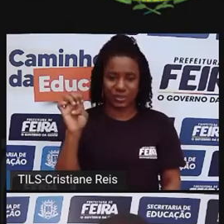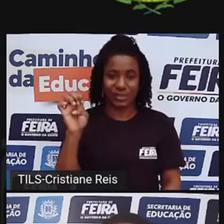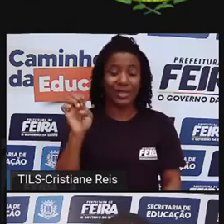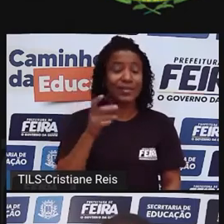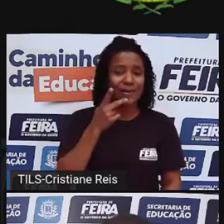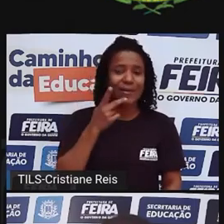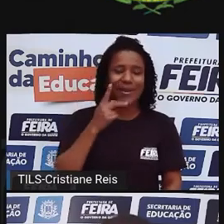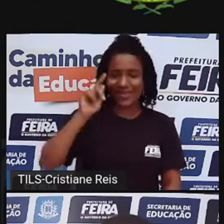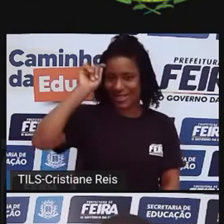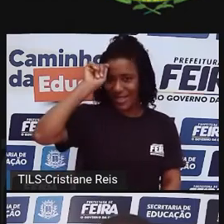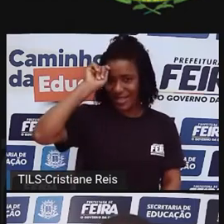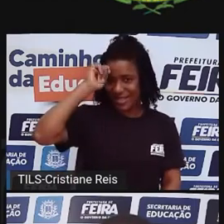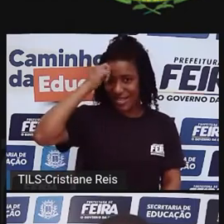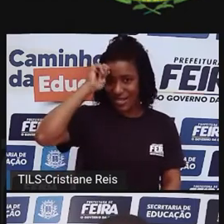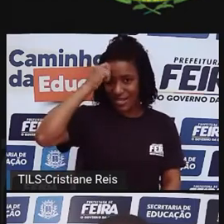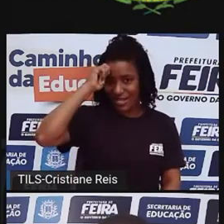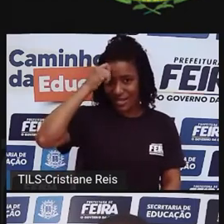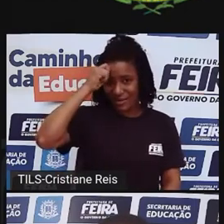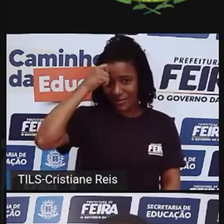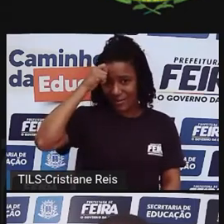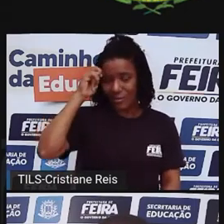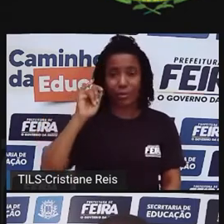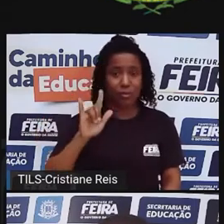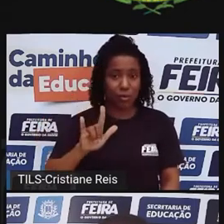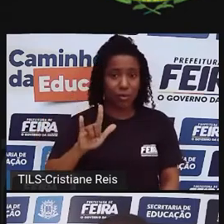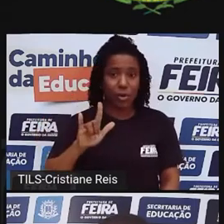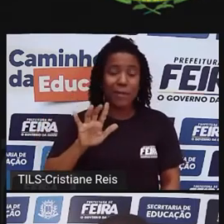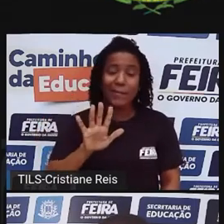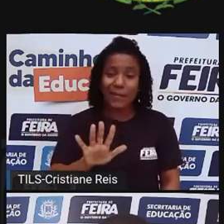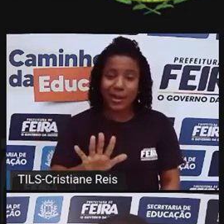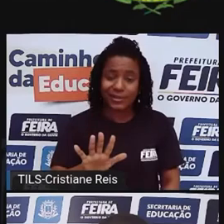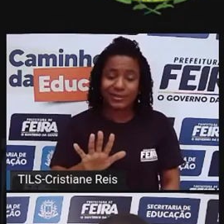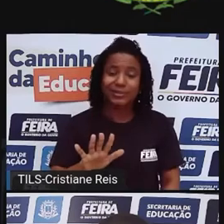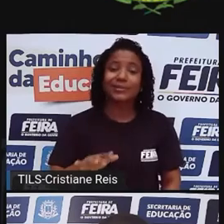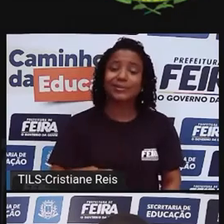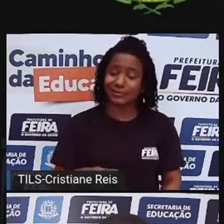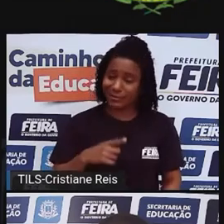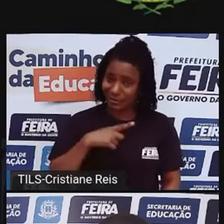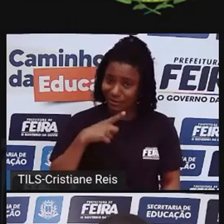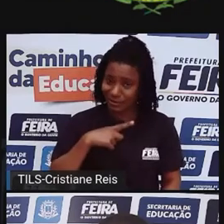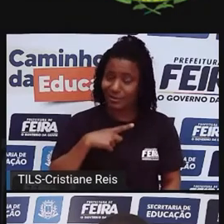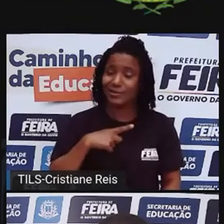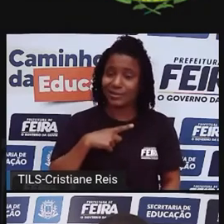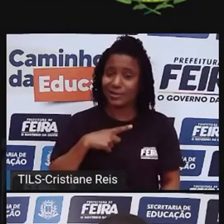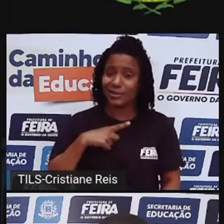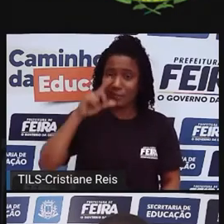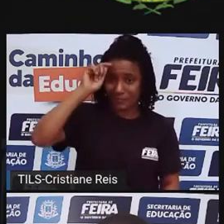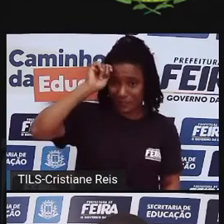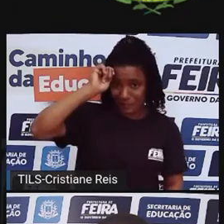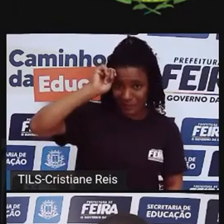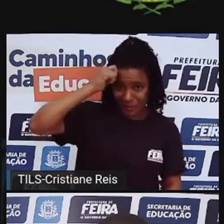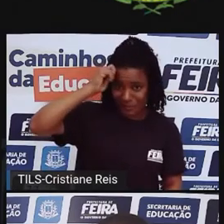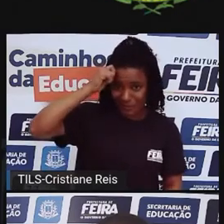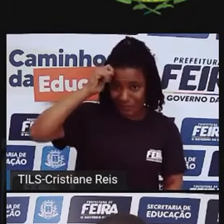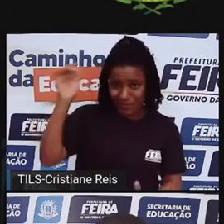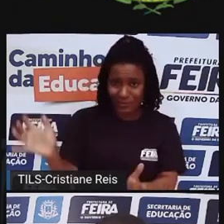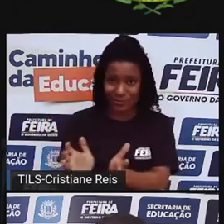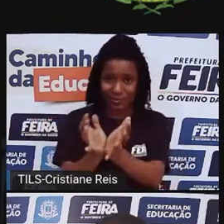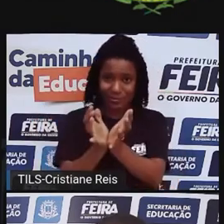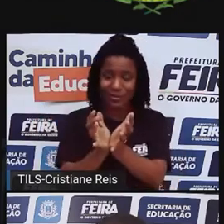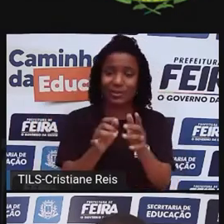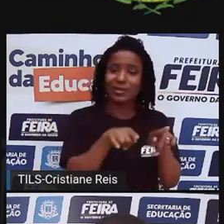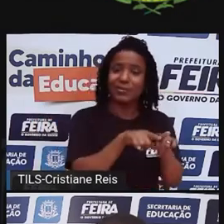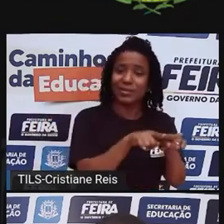Só que se existe negritude, do outro lado, no outro polo, existe a branquitude. Aí vocês podem me